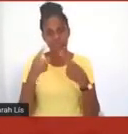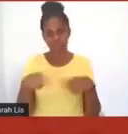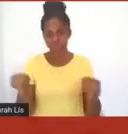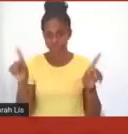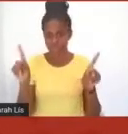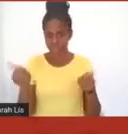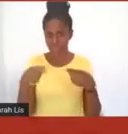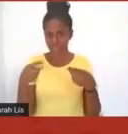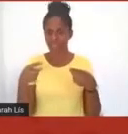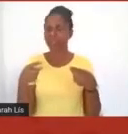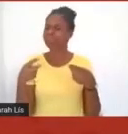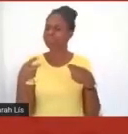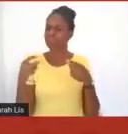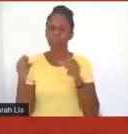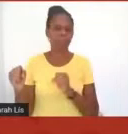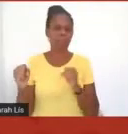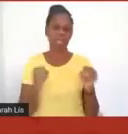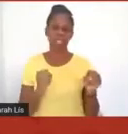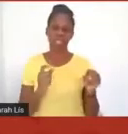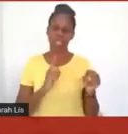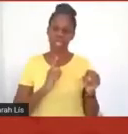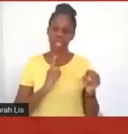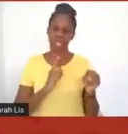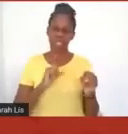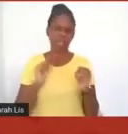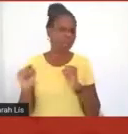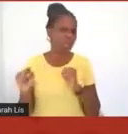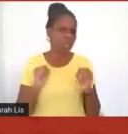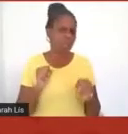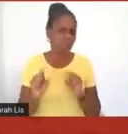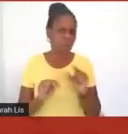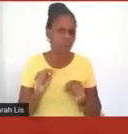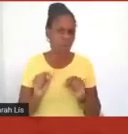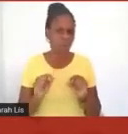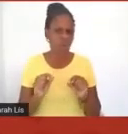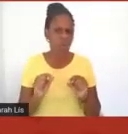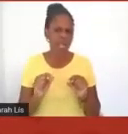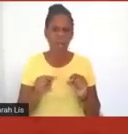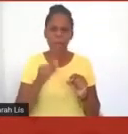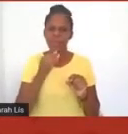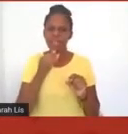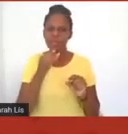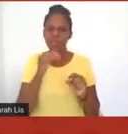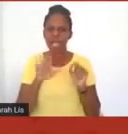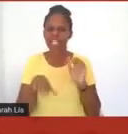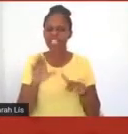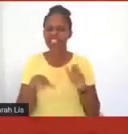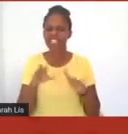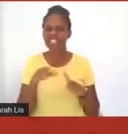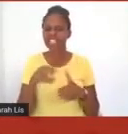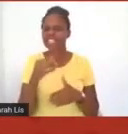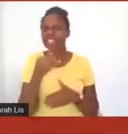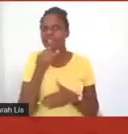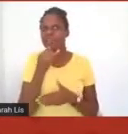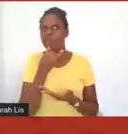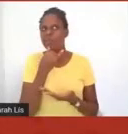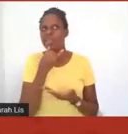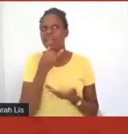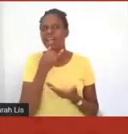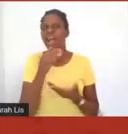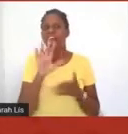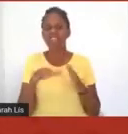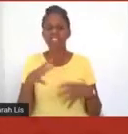poder de alterar completamente o estado de ânimos da gente. Com a música,